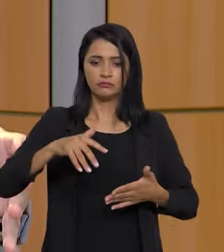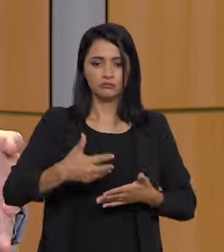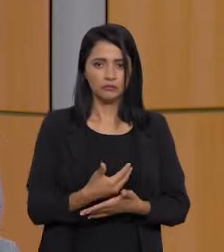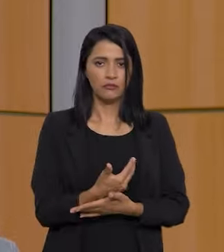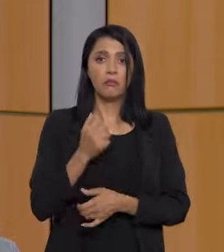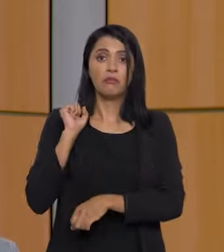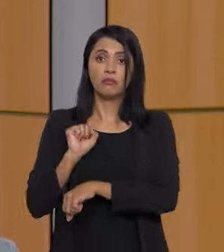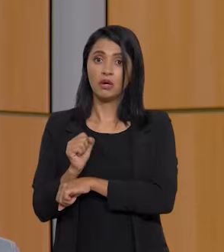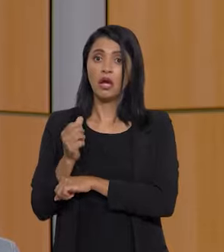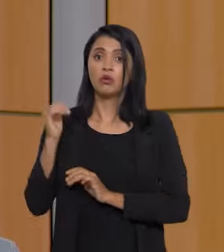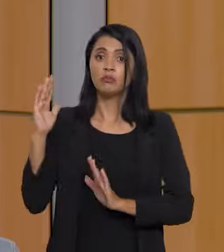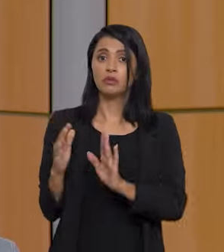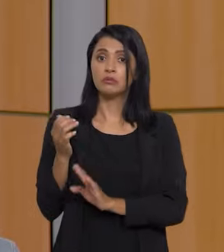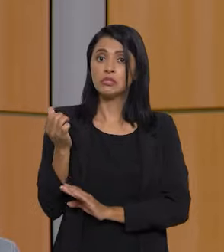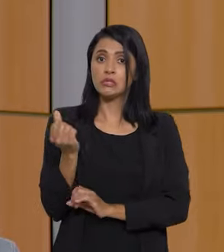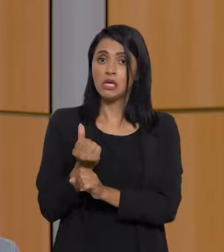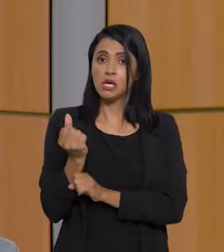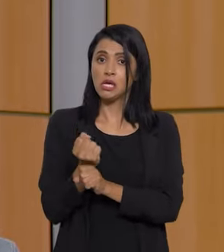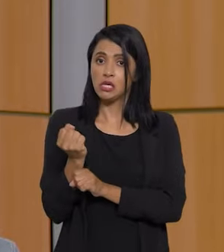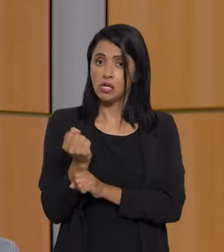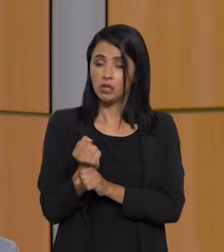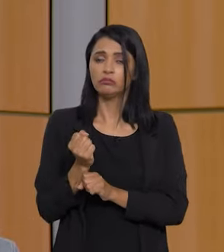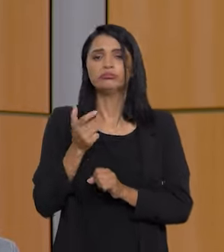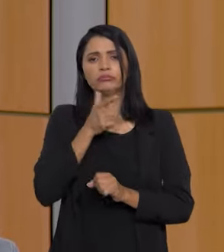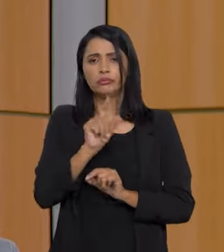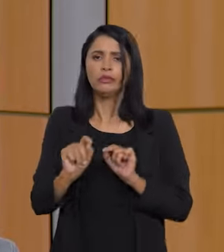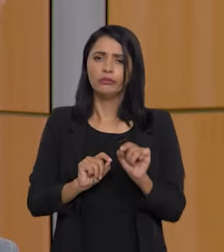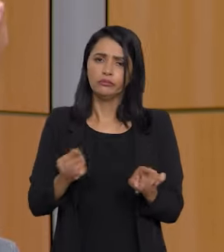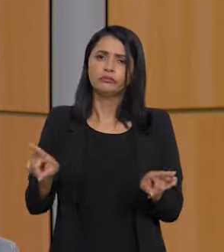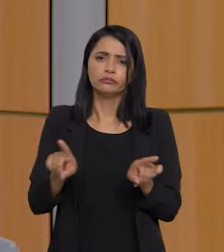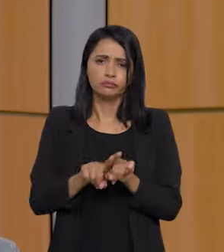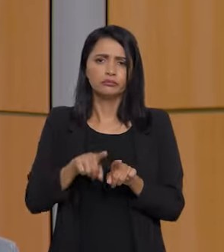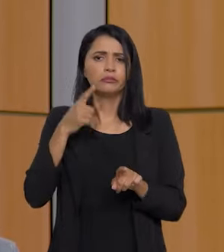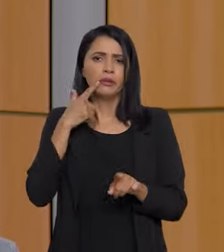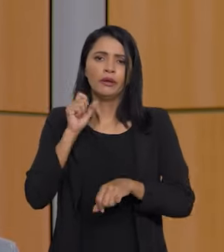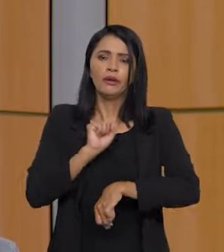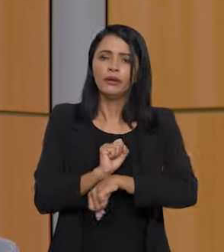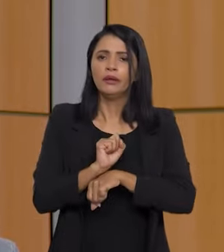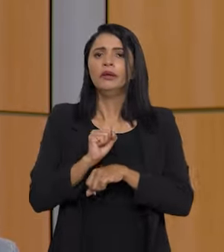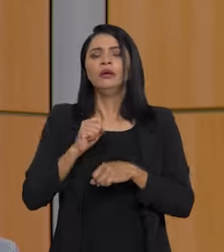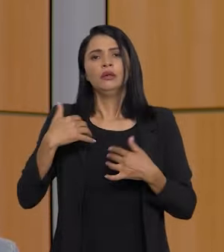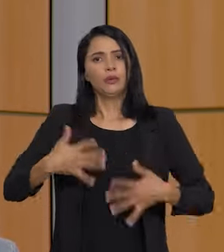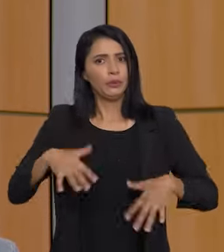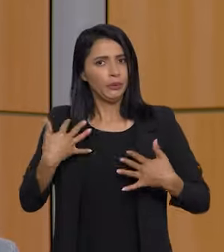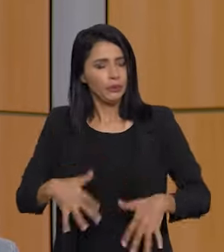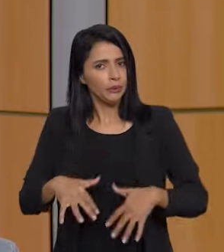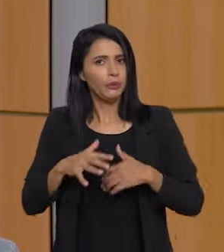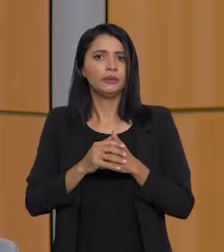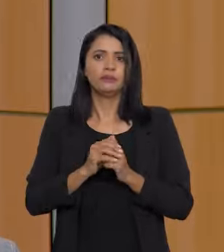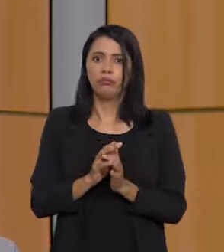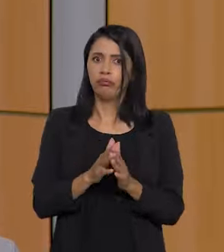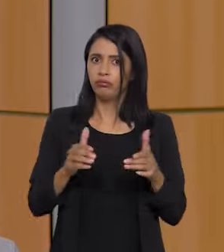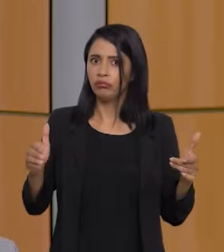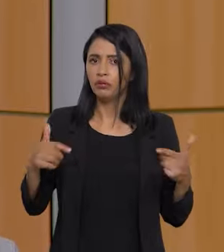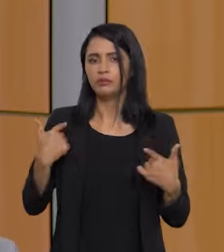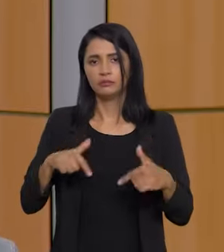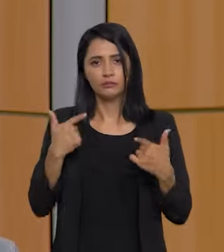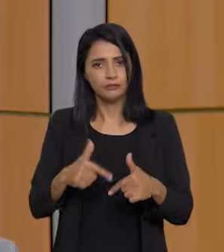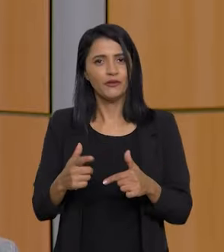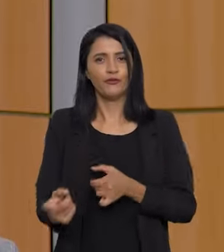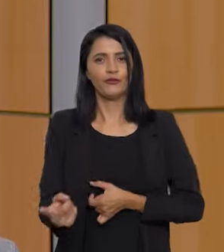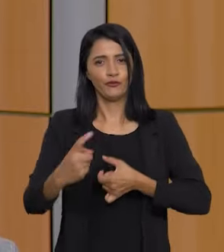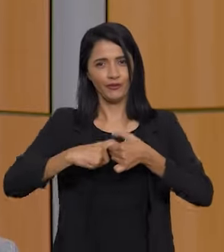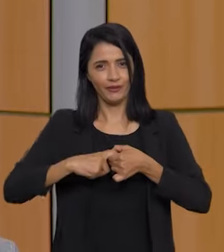seis anos paralisado, o que gerou também uma demanda represada muito grande. Nós retomamos